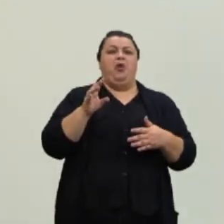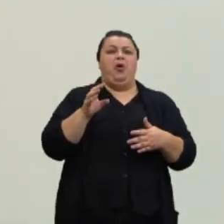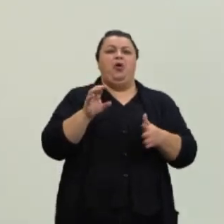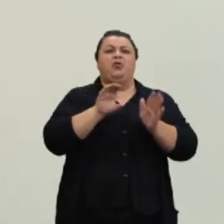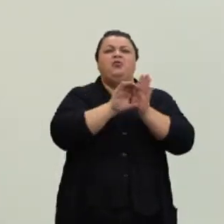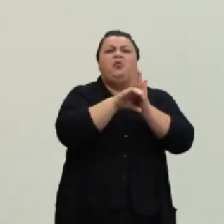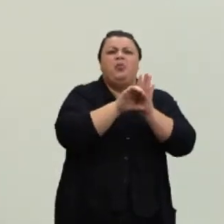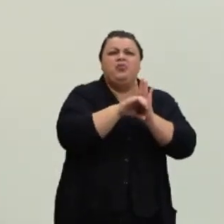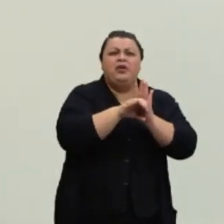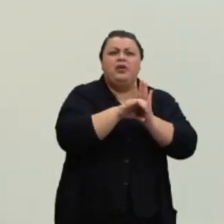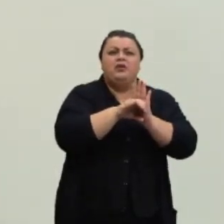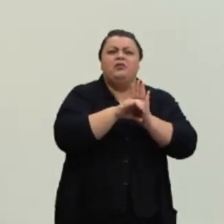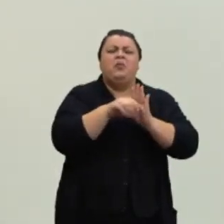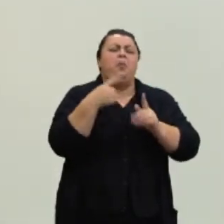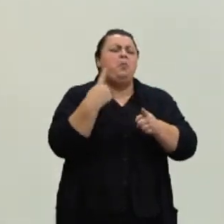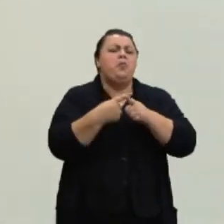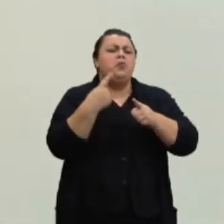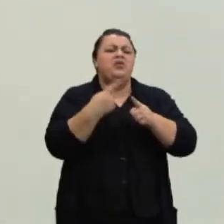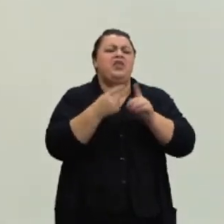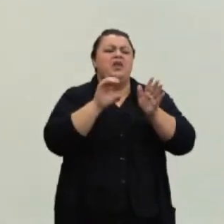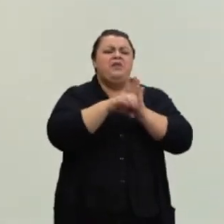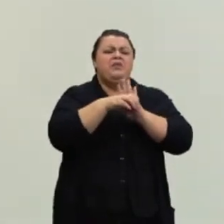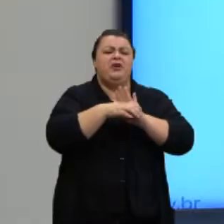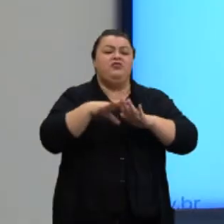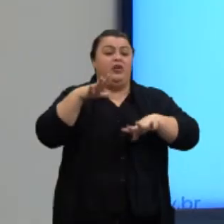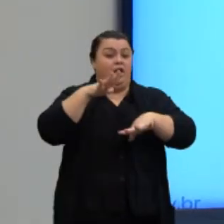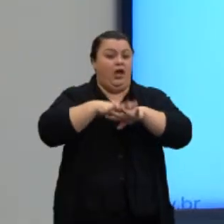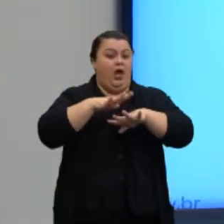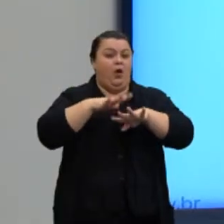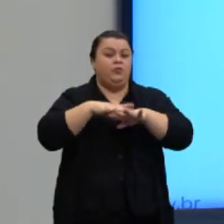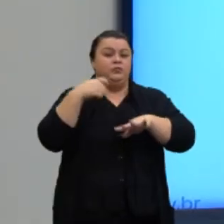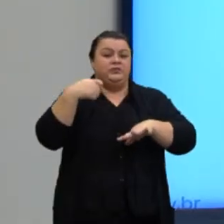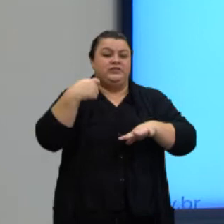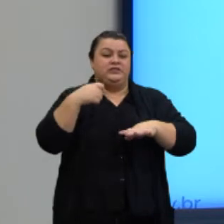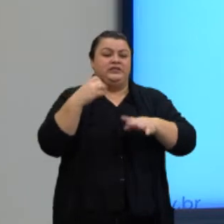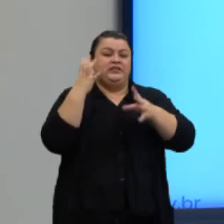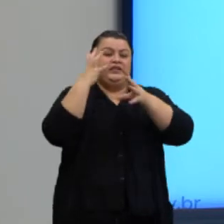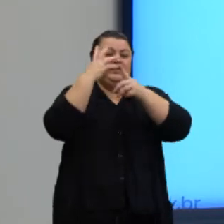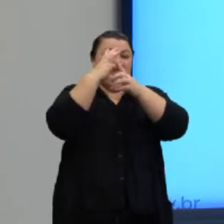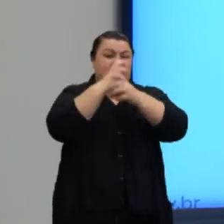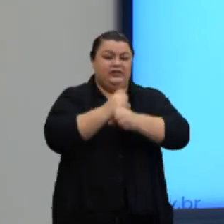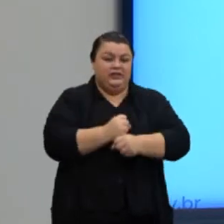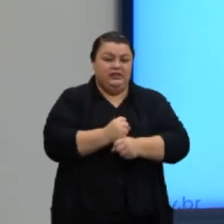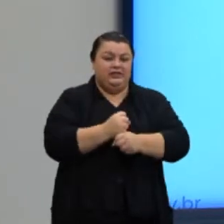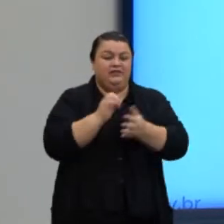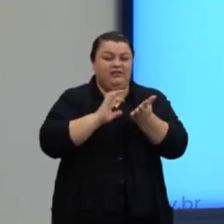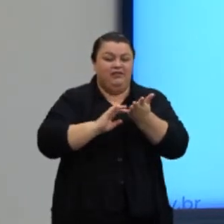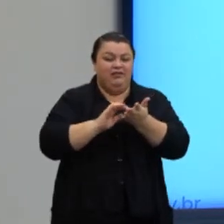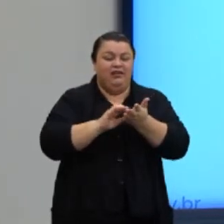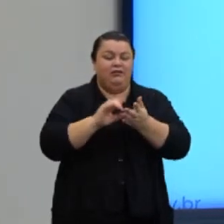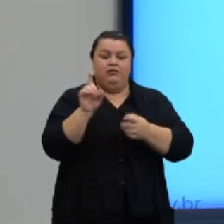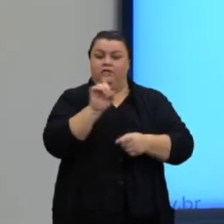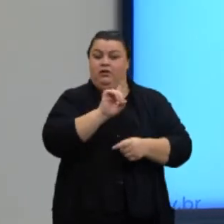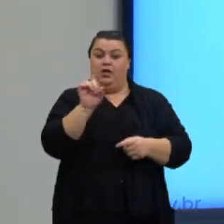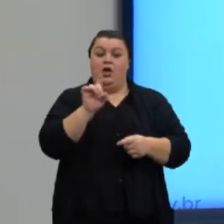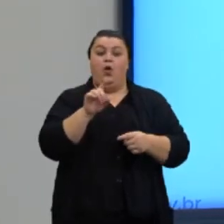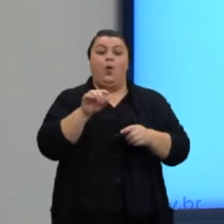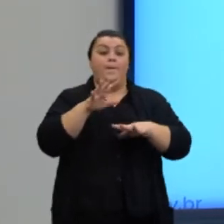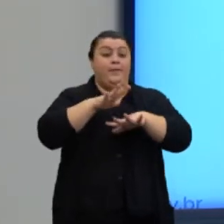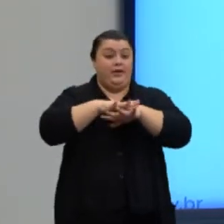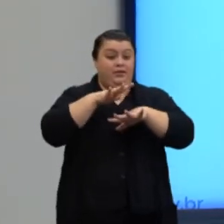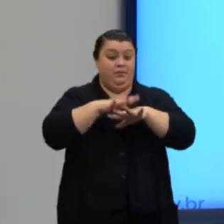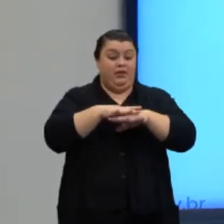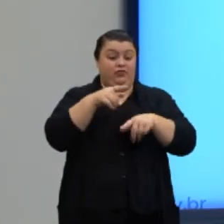conceito? A gente está em matemática, tem que fazer cálculo. Não, matemática, ela é feita de conceitos.